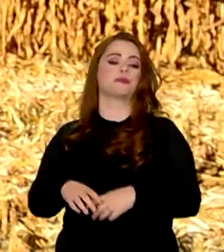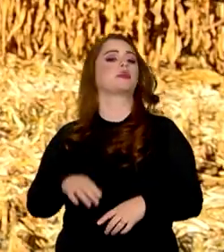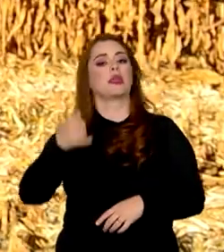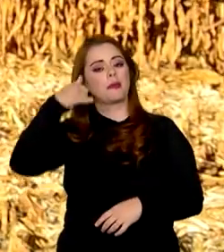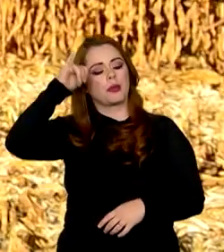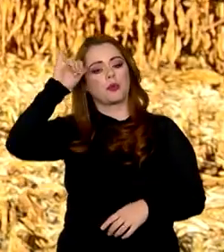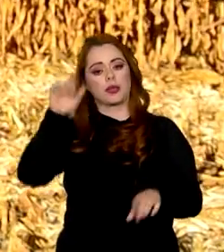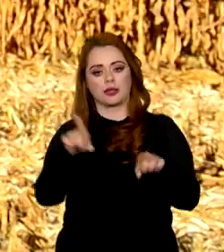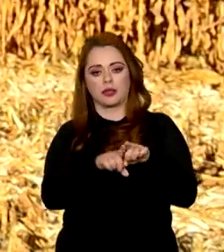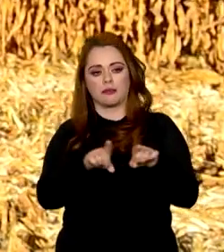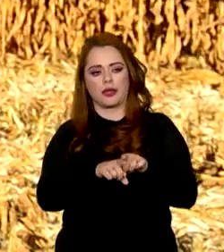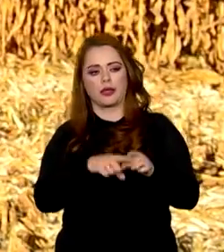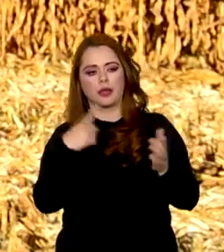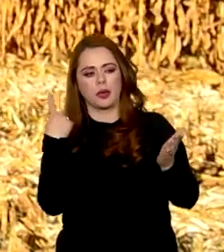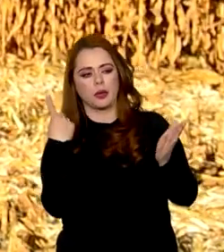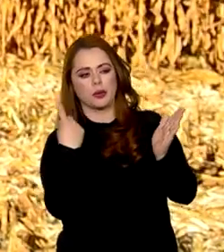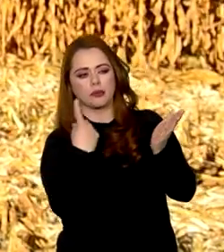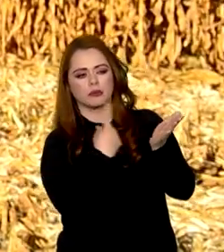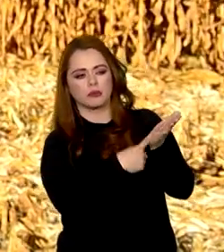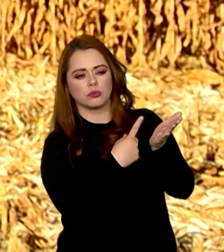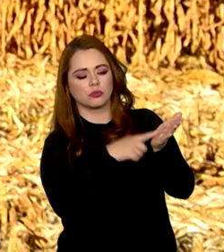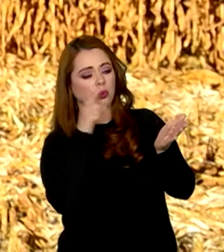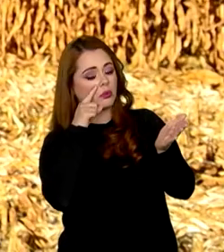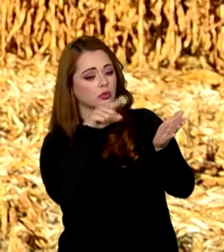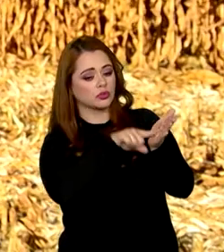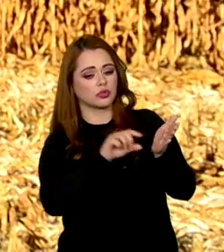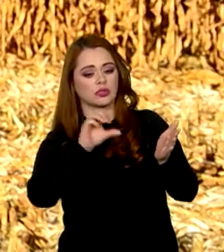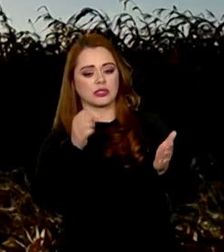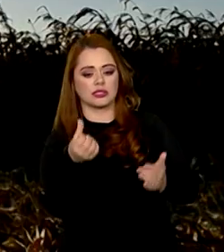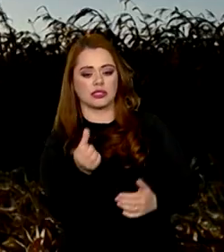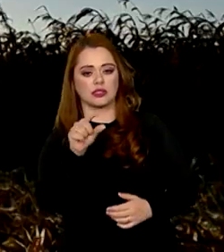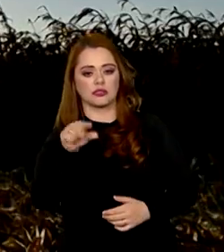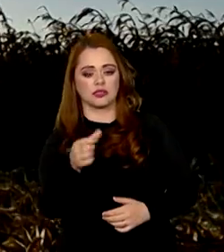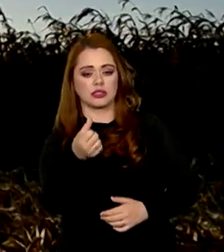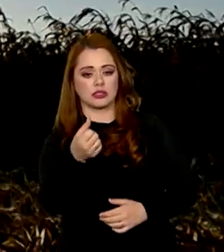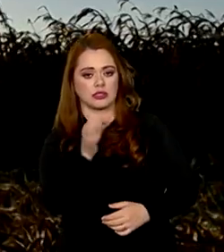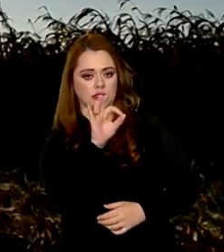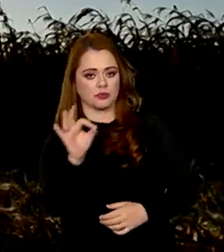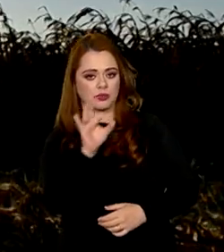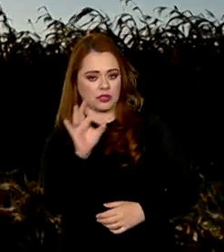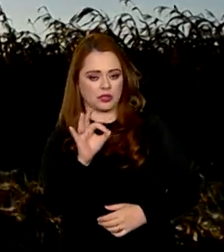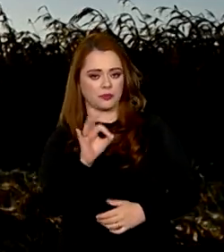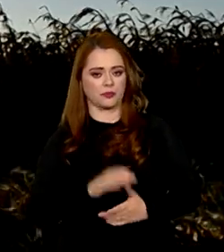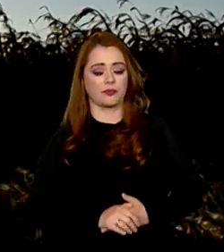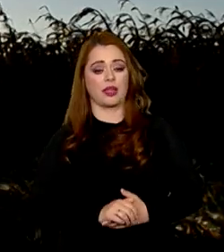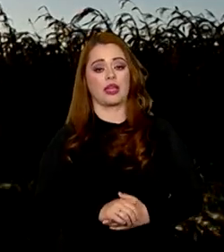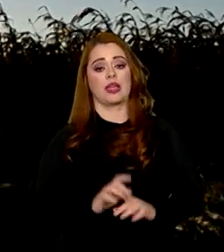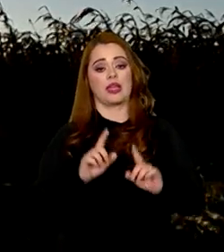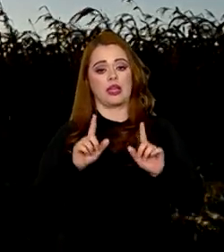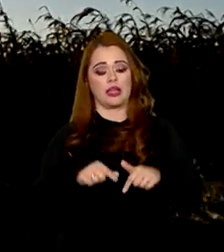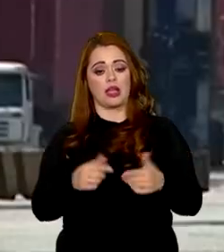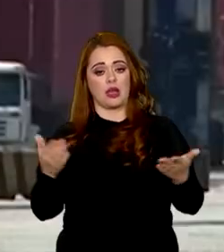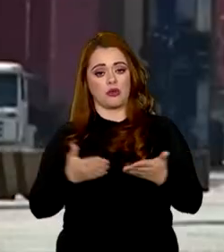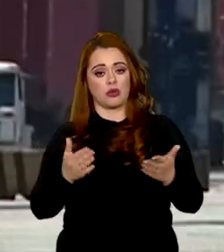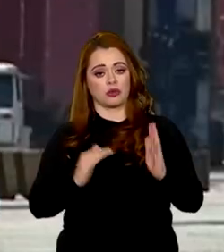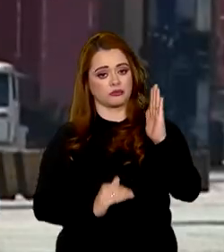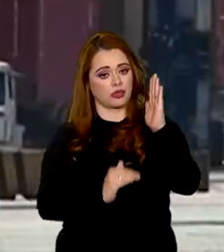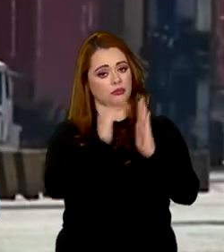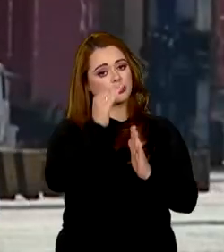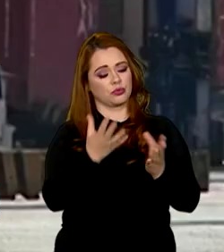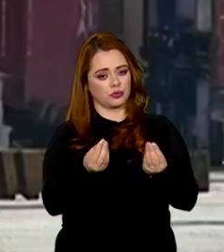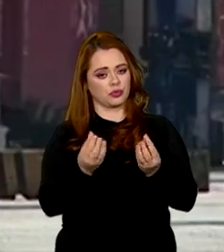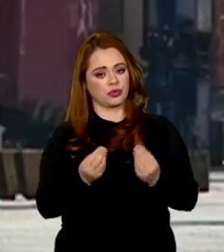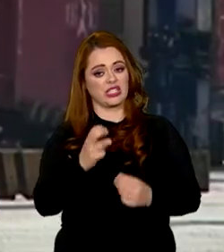ano registrou uma alta de 6,6% em relação ao ano passado. A safra recorde foi um dos fatores desse aumento, que